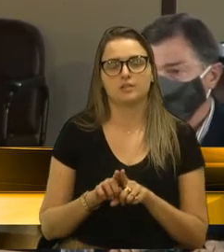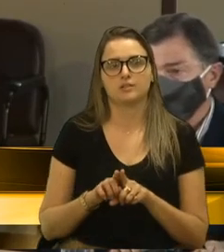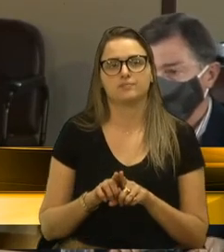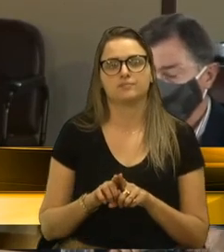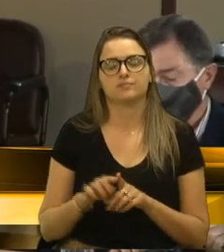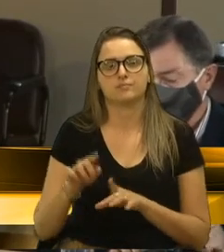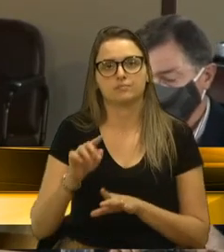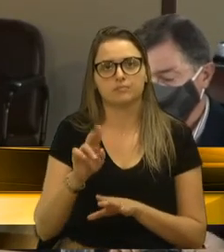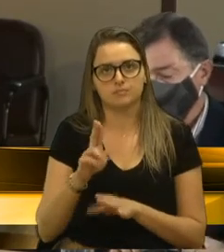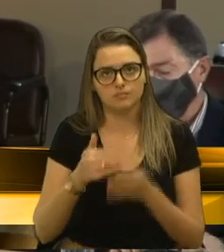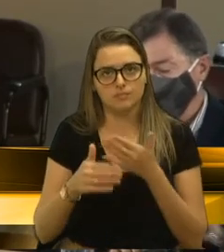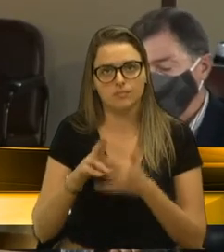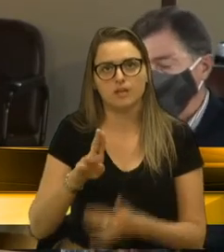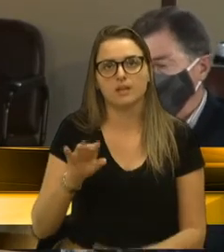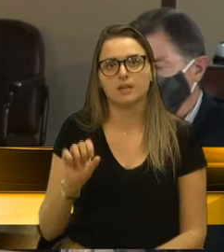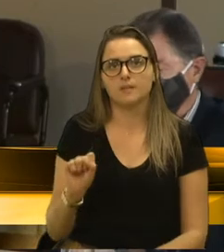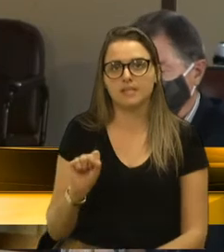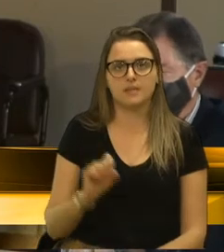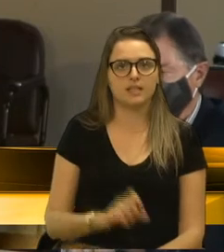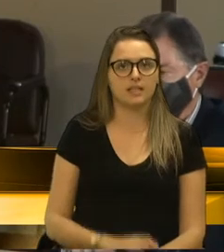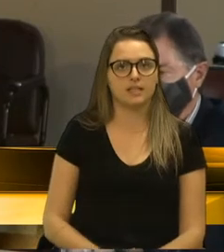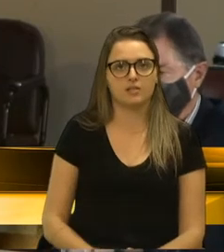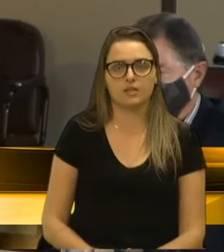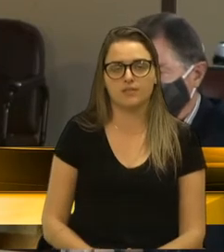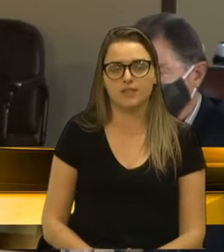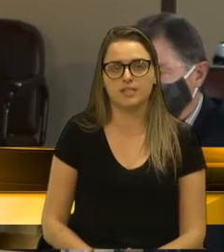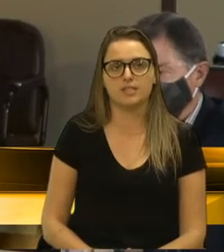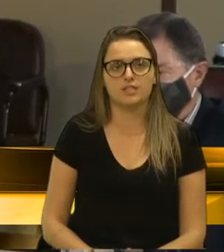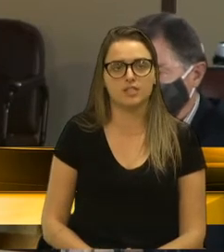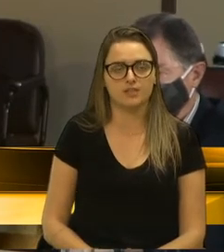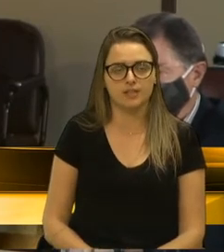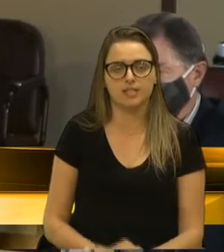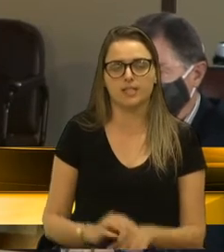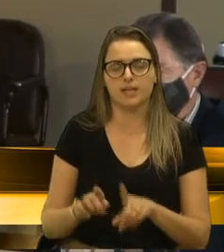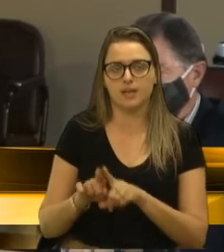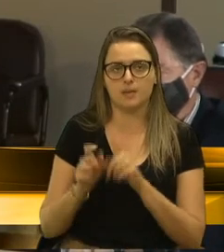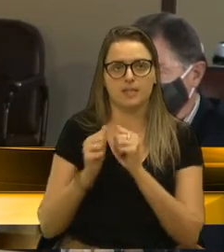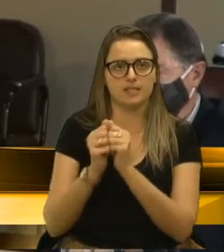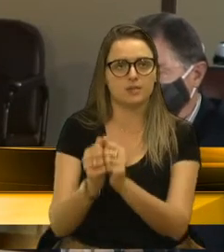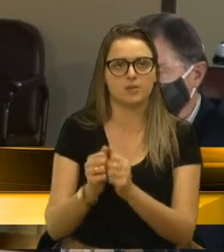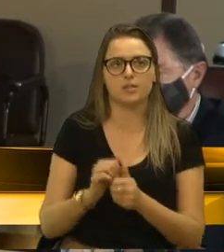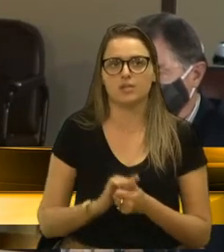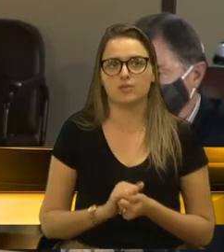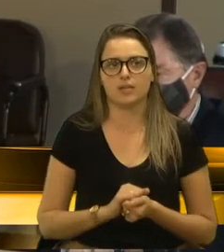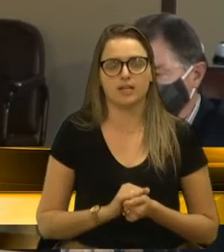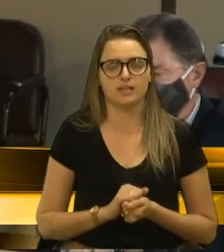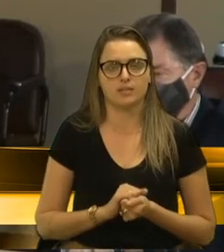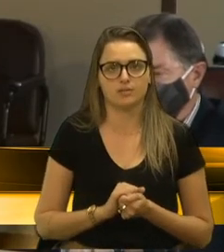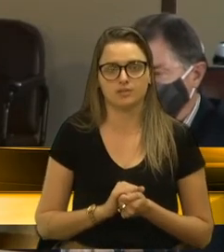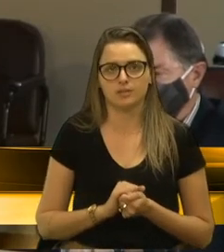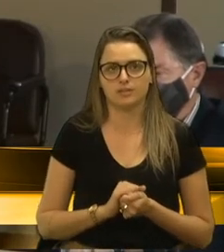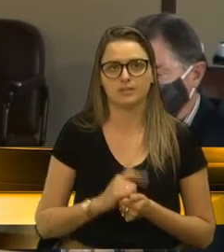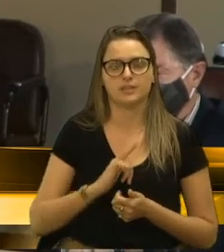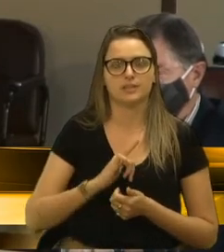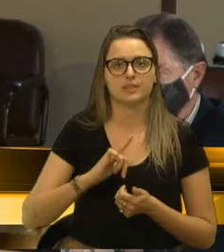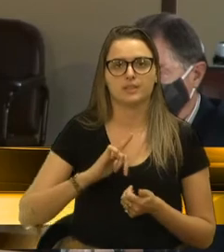possa dar sequência ao seu trabalho, otimizar os recursos humanos, mas principalmente ampliar.